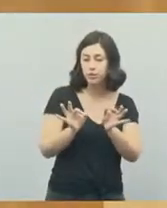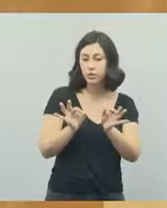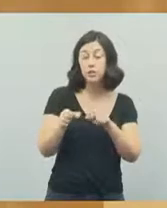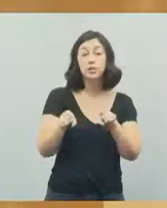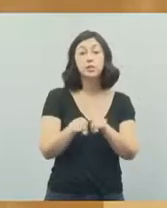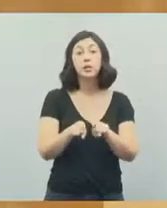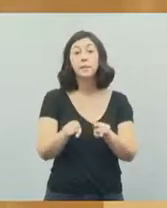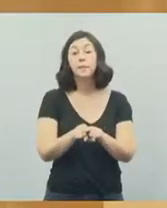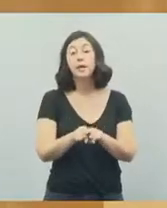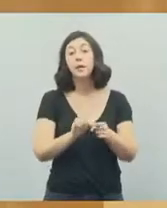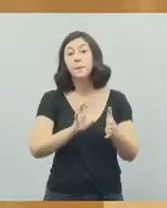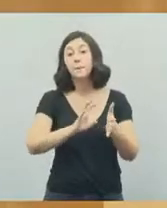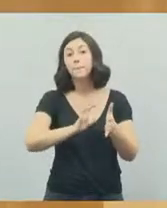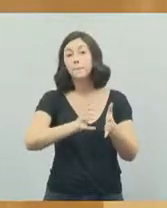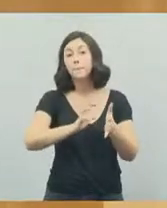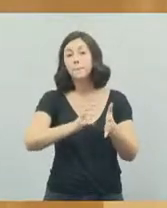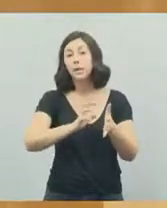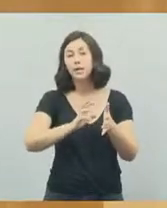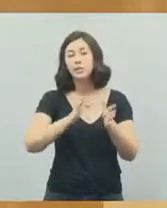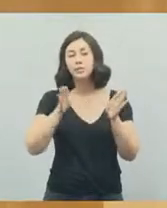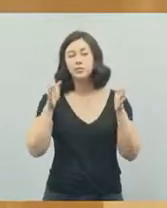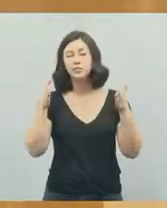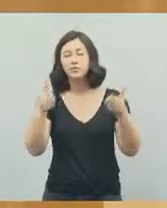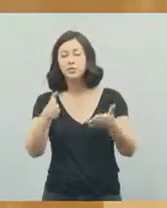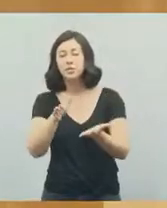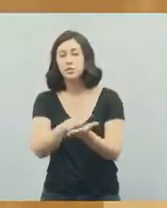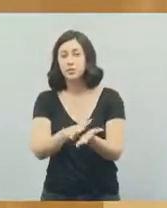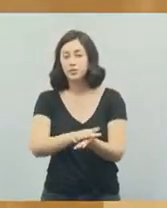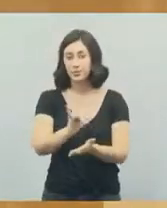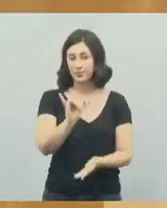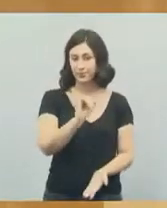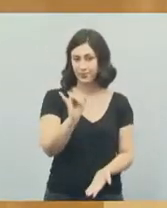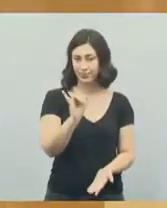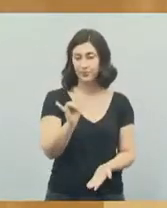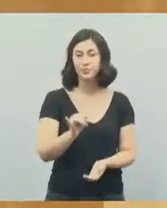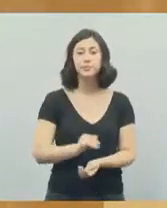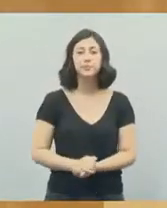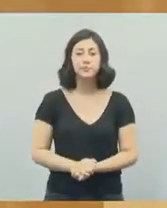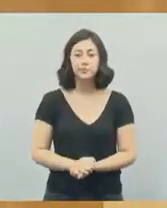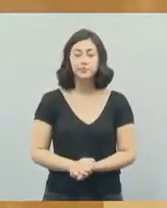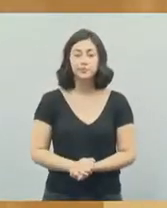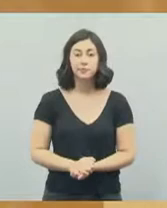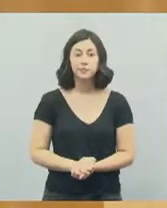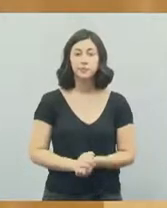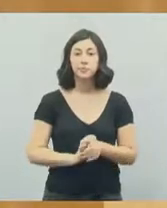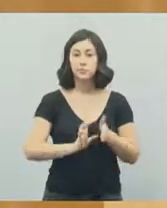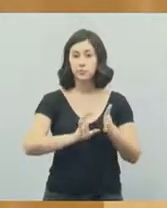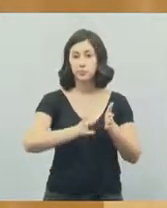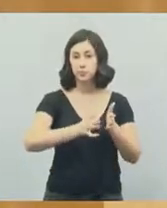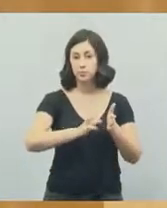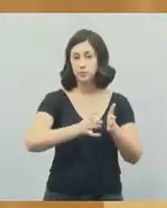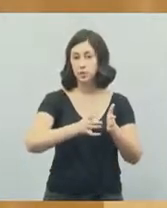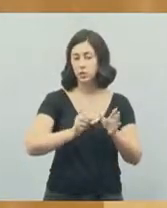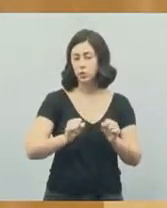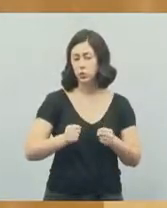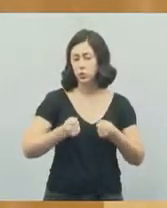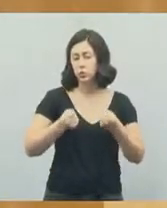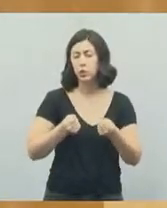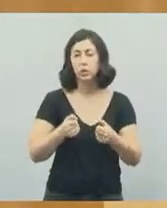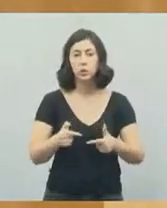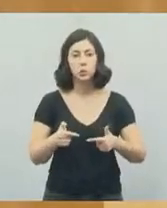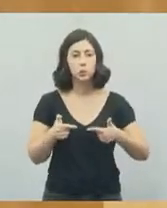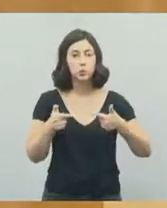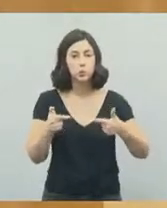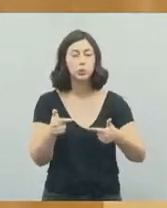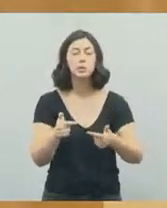O partido visando a cidade de Jacareí, olhando para a cidade de Jacareí. O partido está aí lutando para